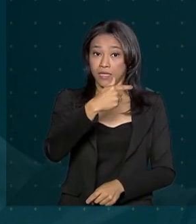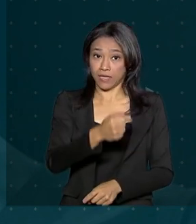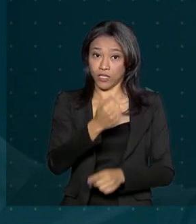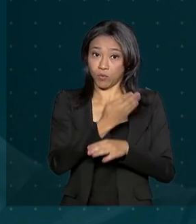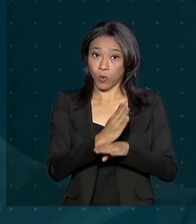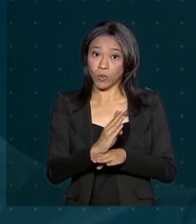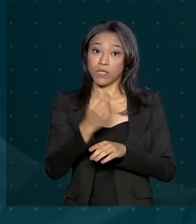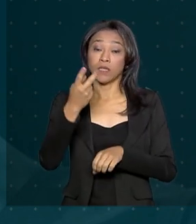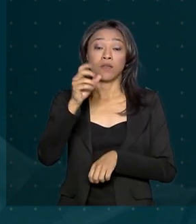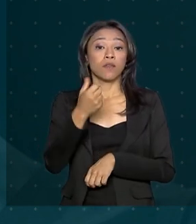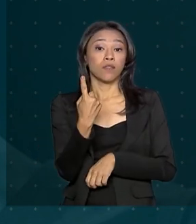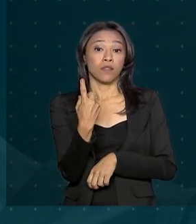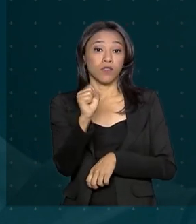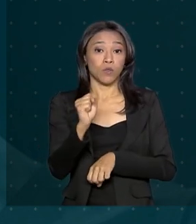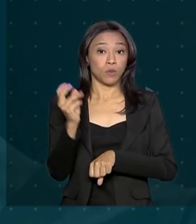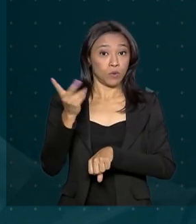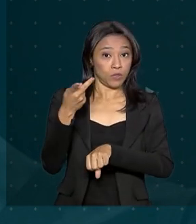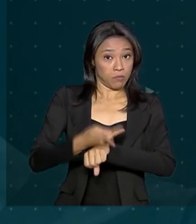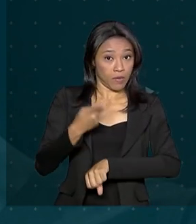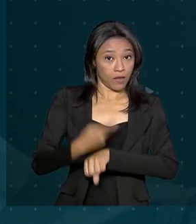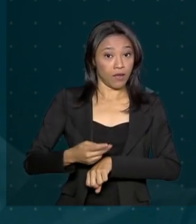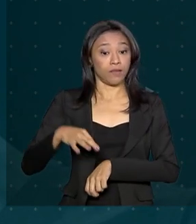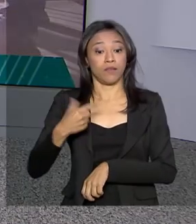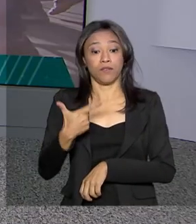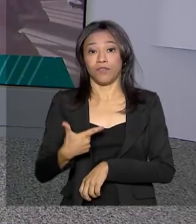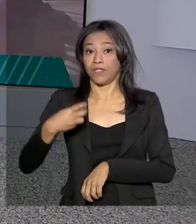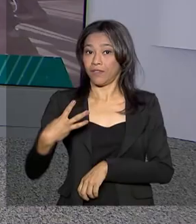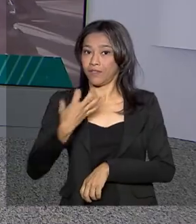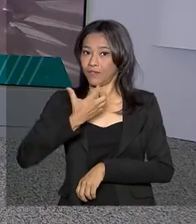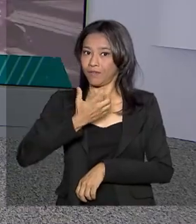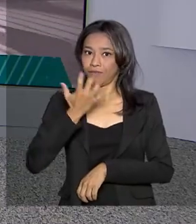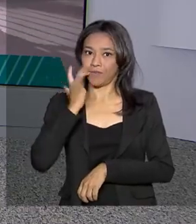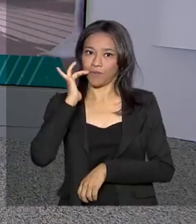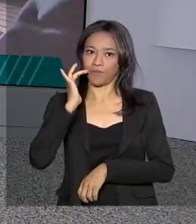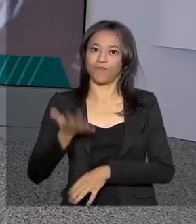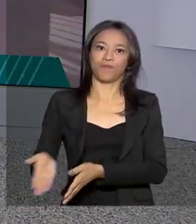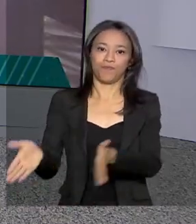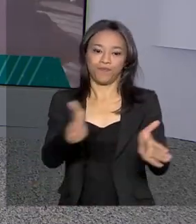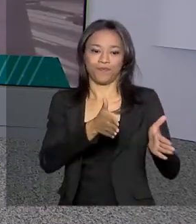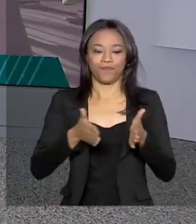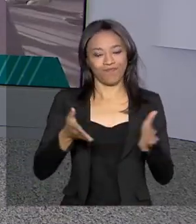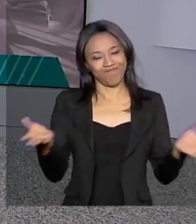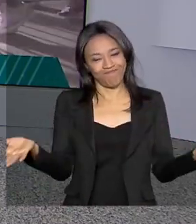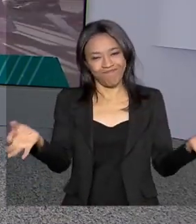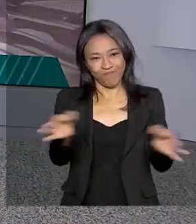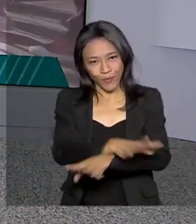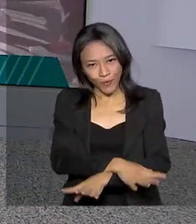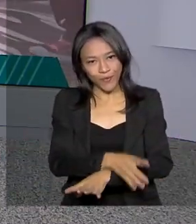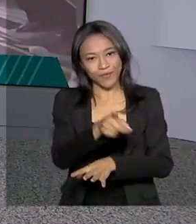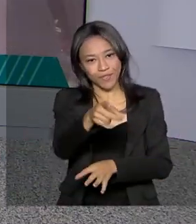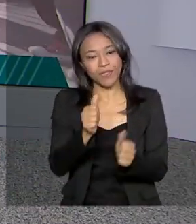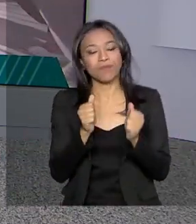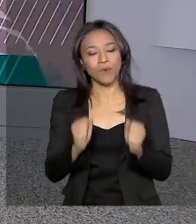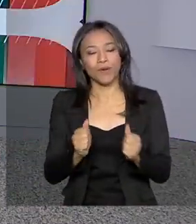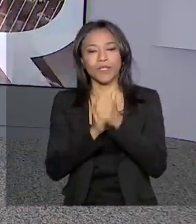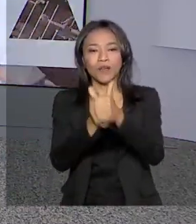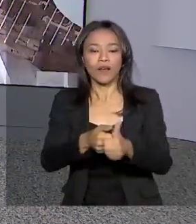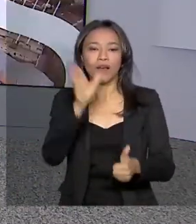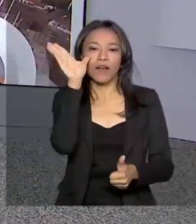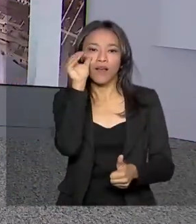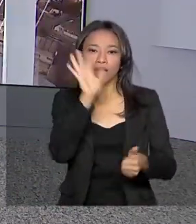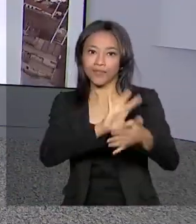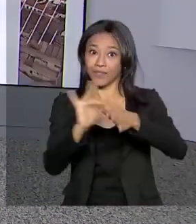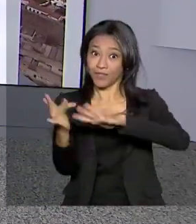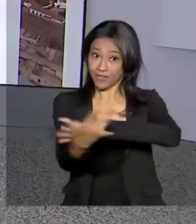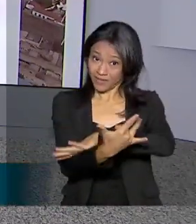18 de prata e 23 de ouro. O Brasil em Dia fica por aqui. Você pode nos acompanhar também